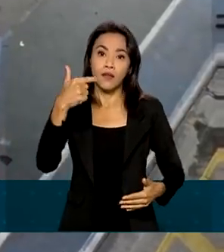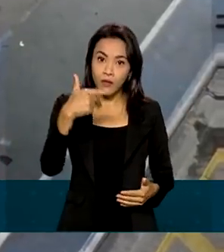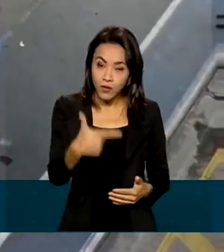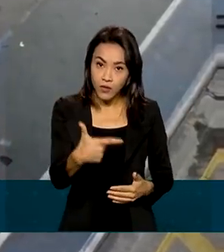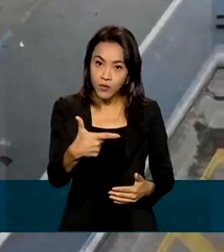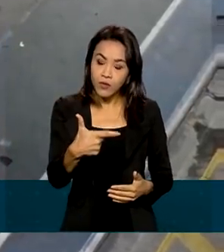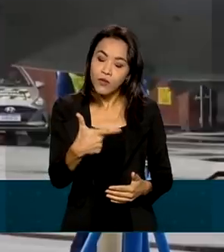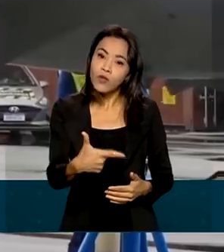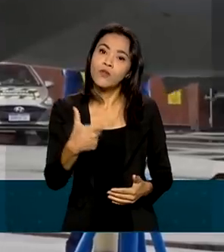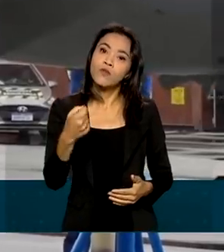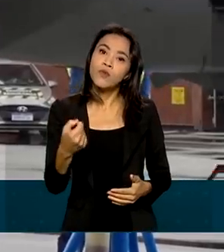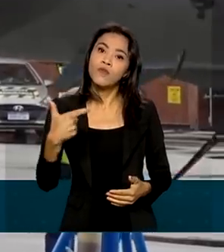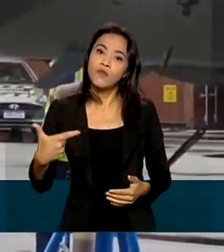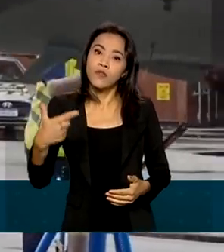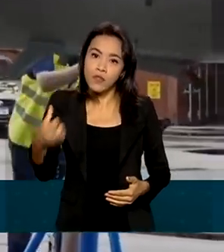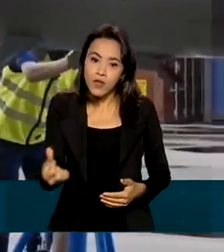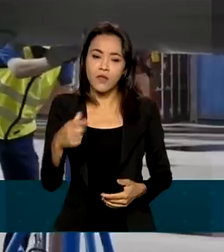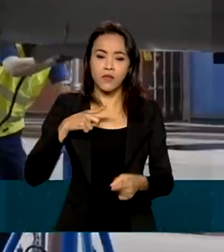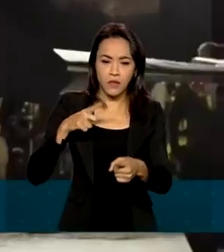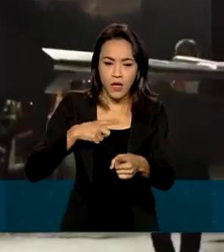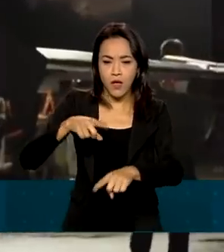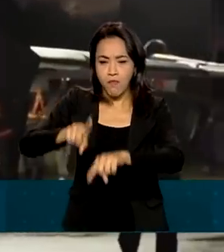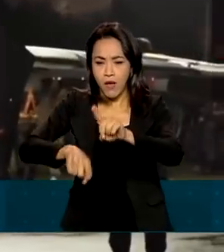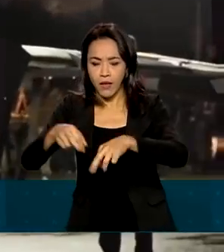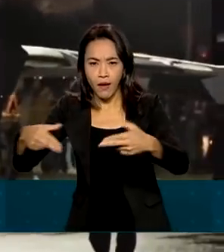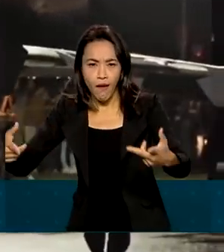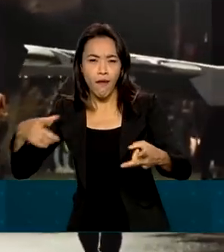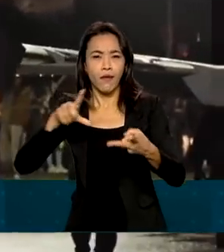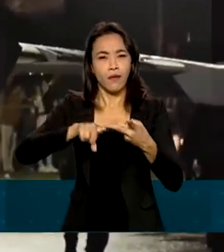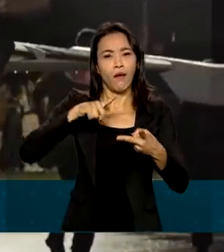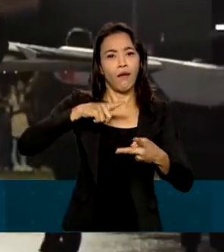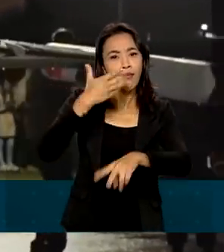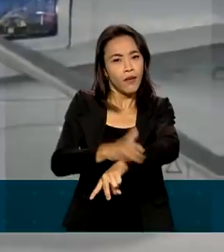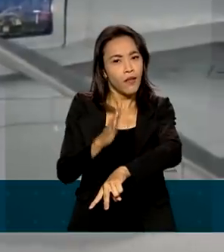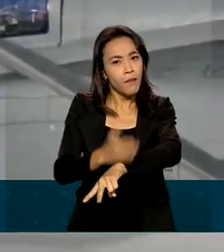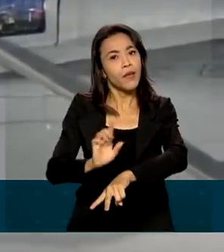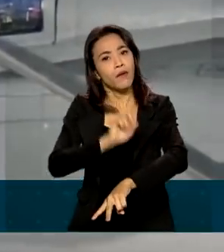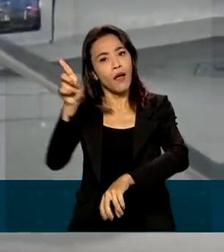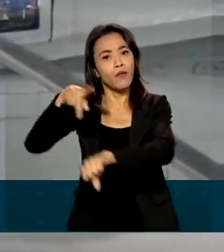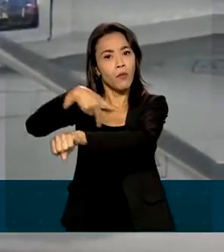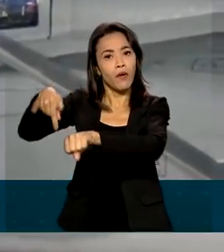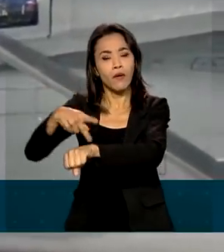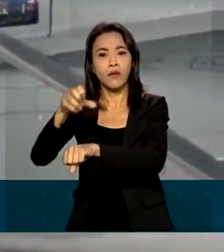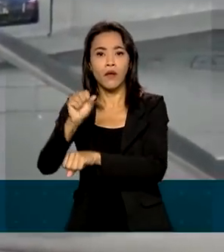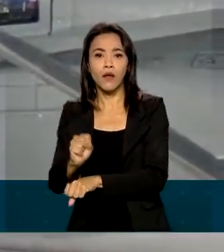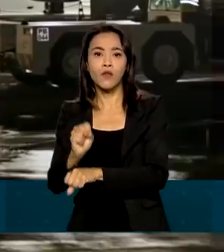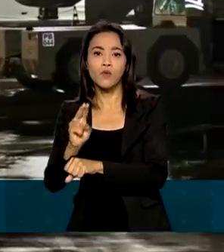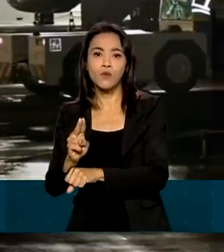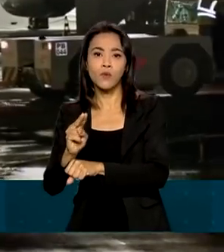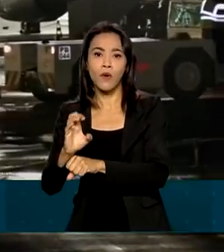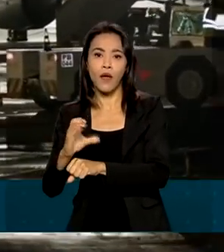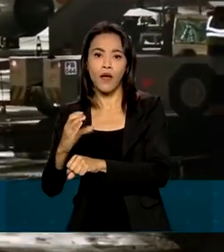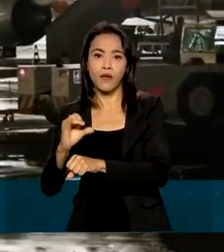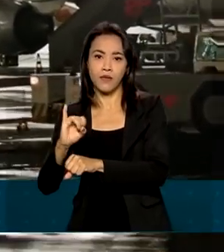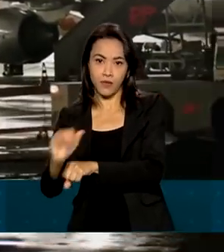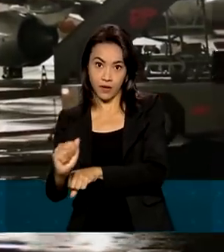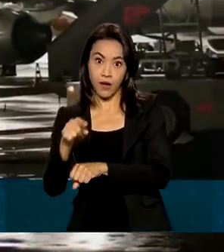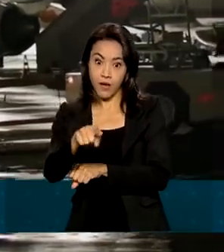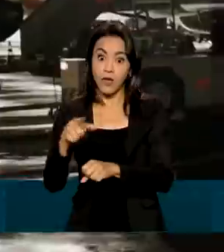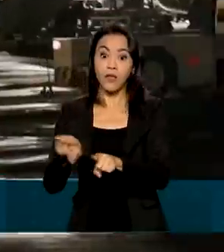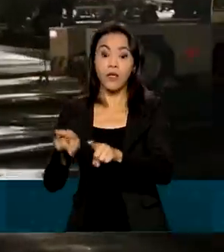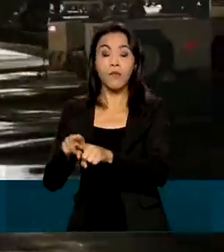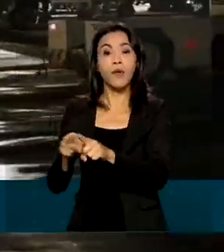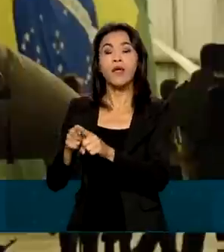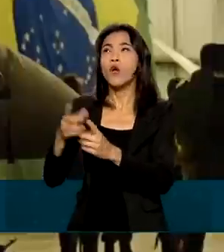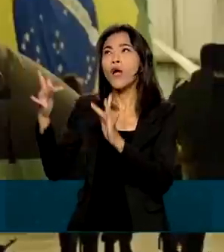contrato inclui equipamentos, simuladores e treinamento na Suécia. E ainda prevê a transferência de tecnologia num período